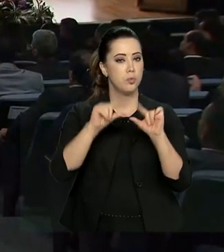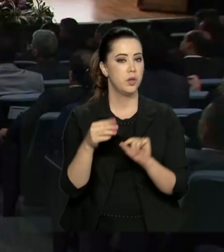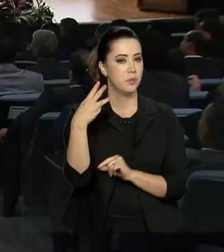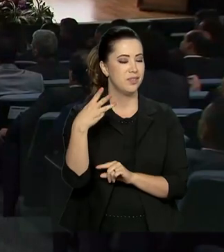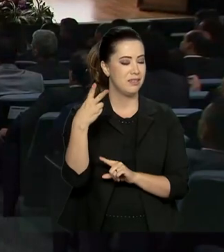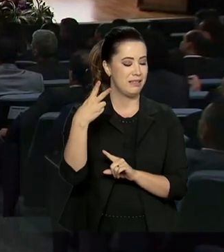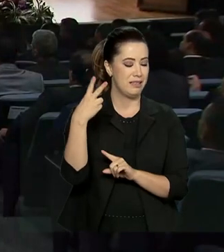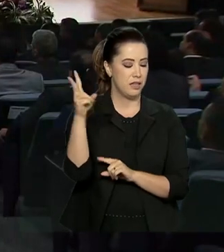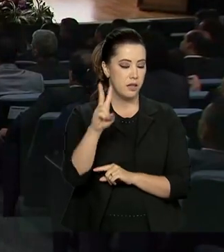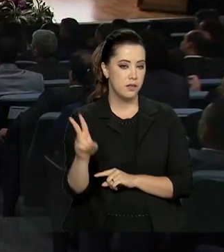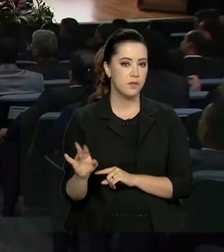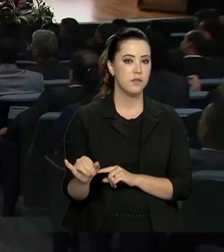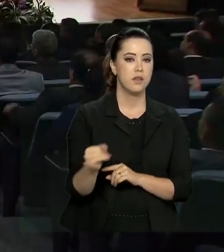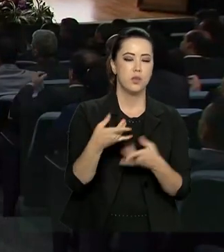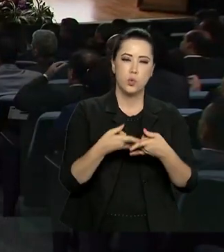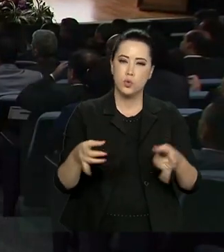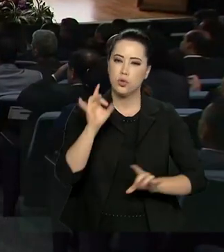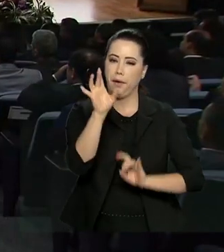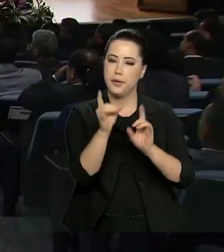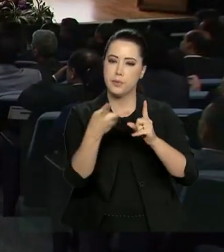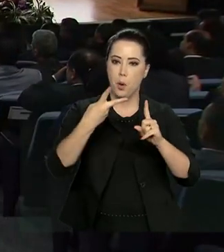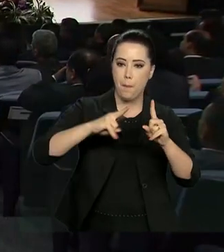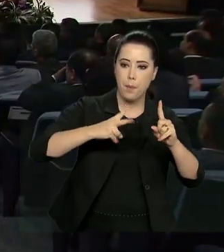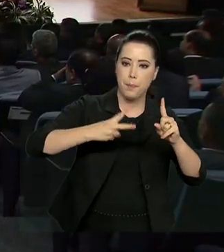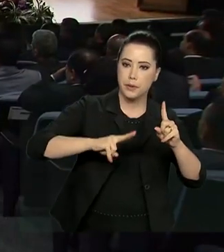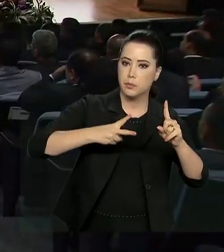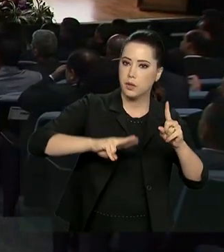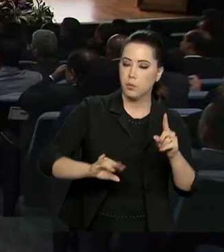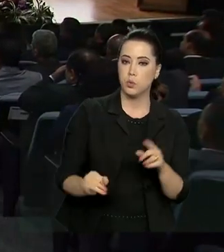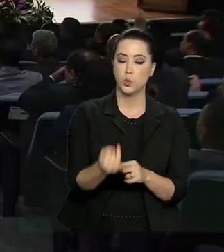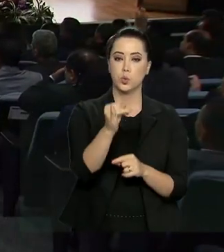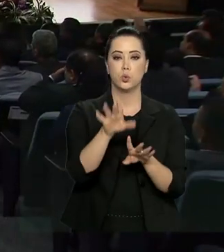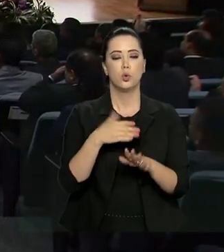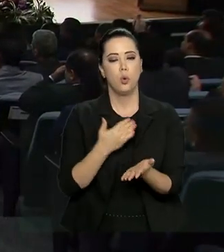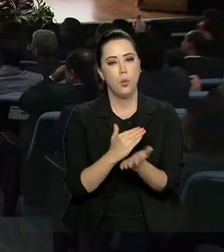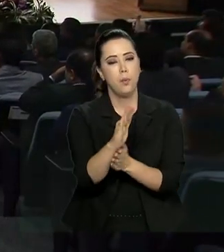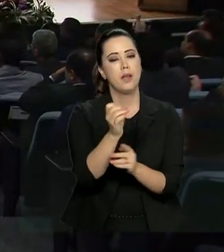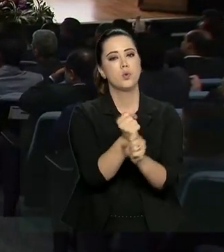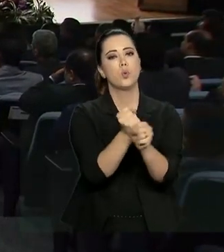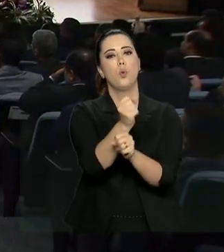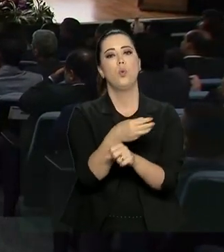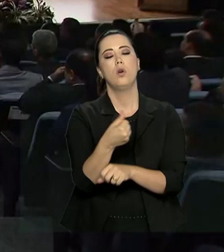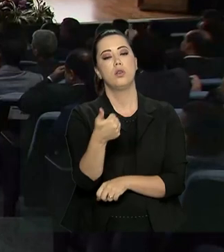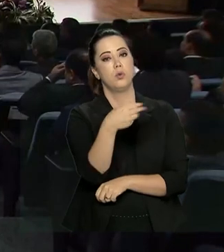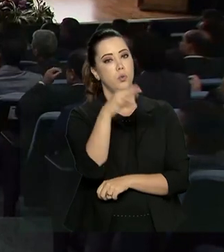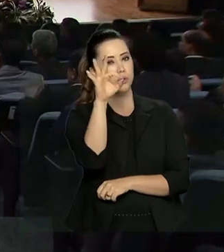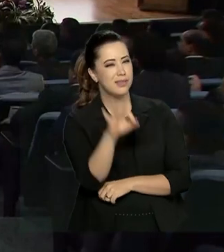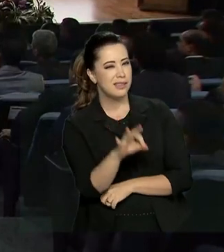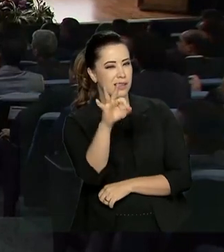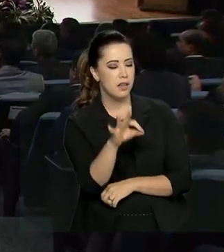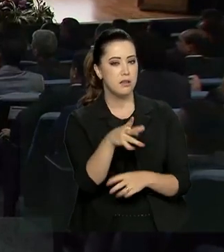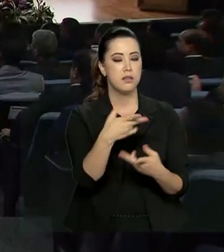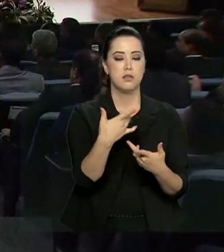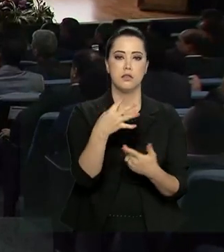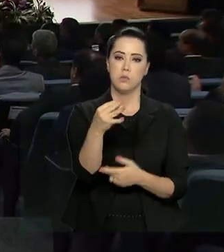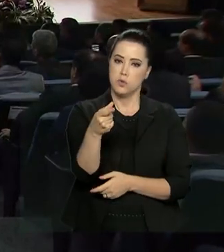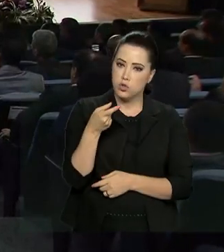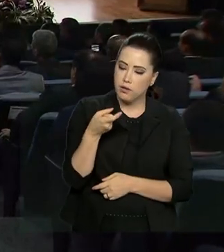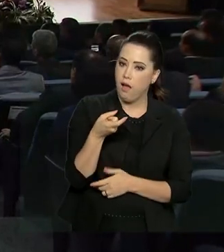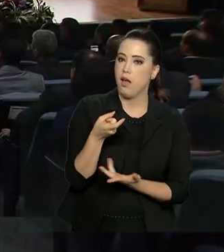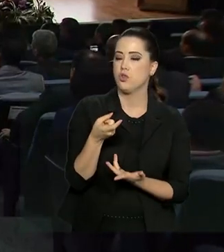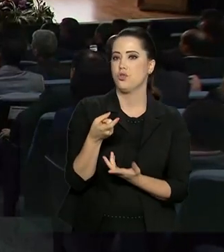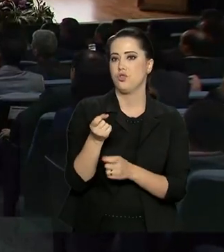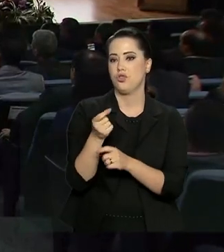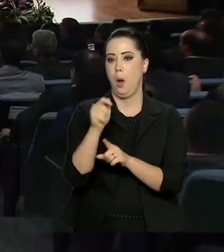a última foi agora de manhã. Então nós começamos o ano com 13% ao mês de cheque